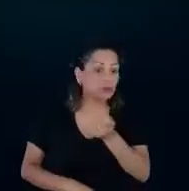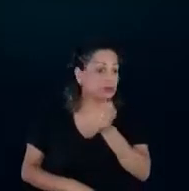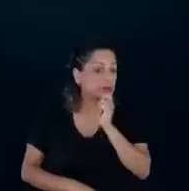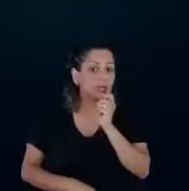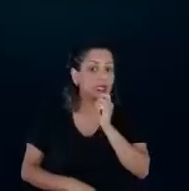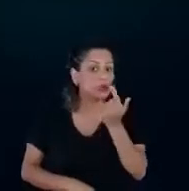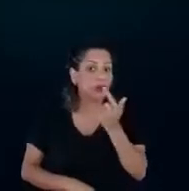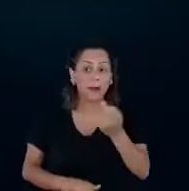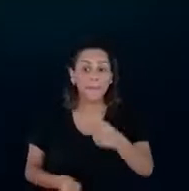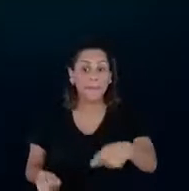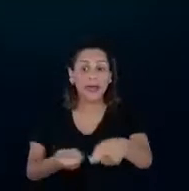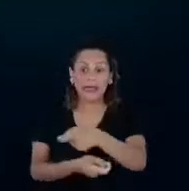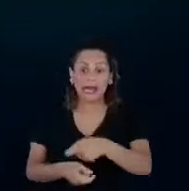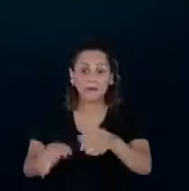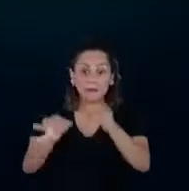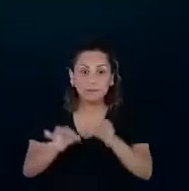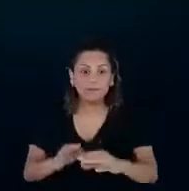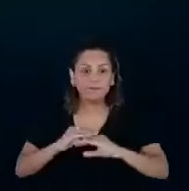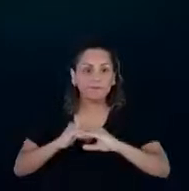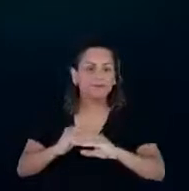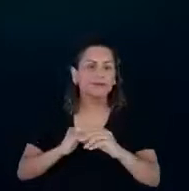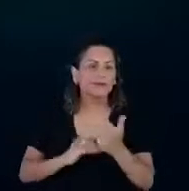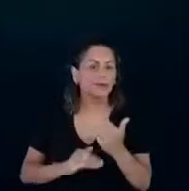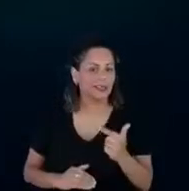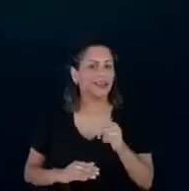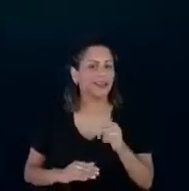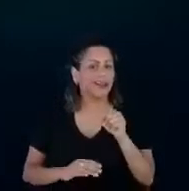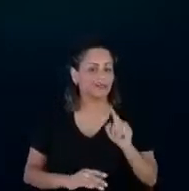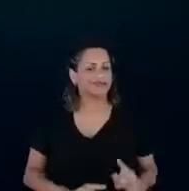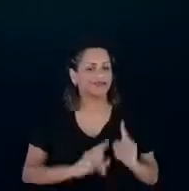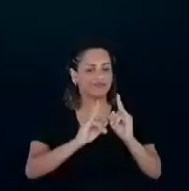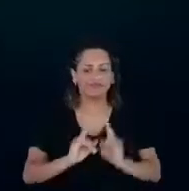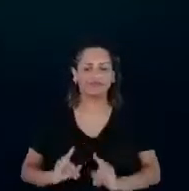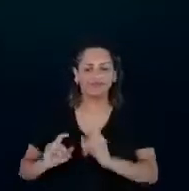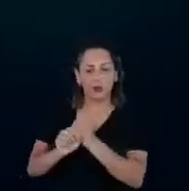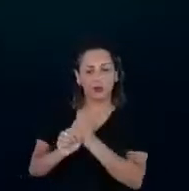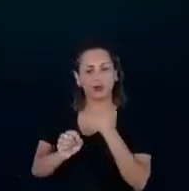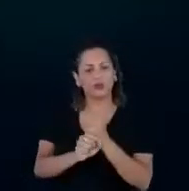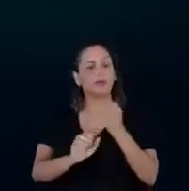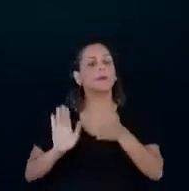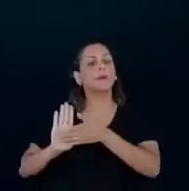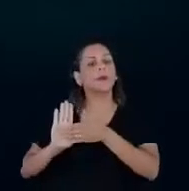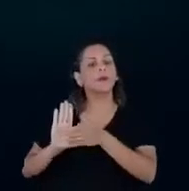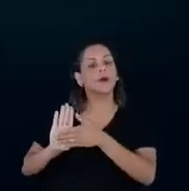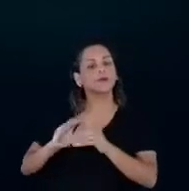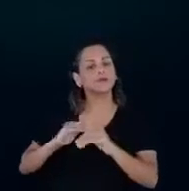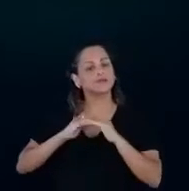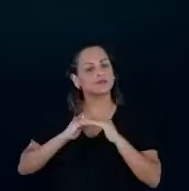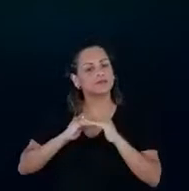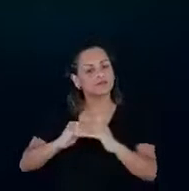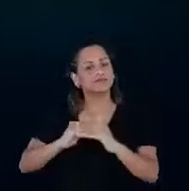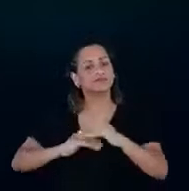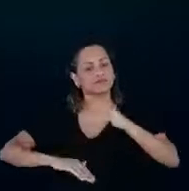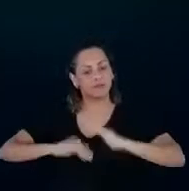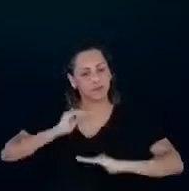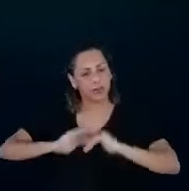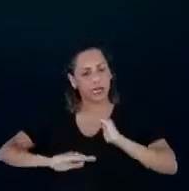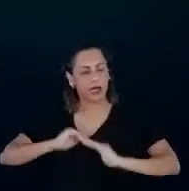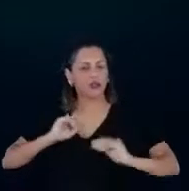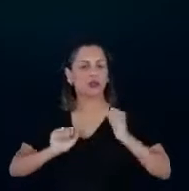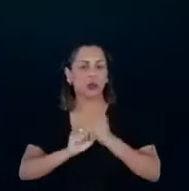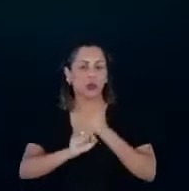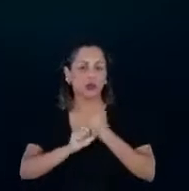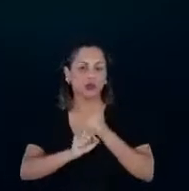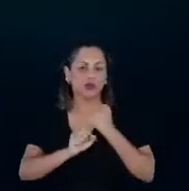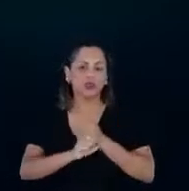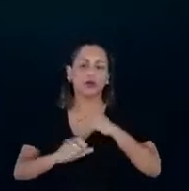isso, e esse tipo de construção traz uma proposta para que a gente consolide práticas de construções onde